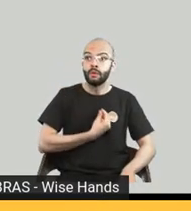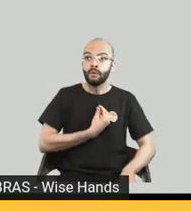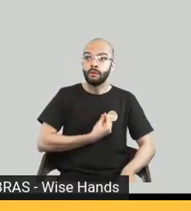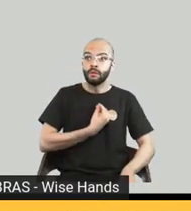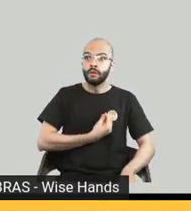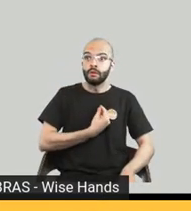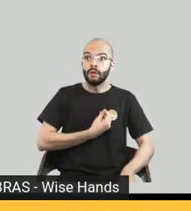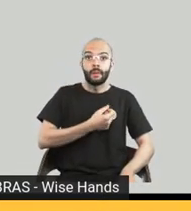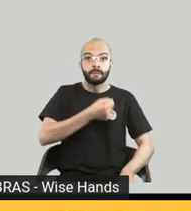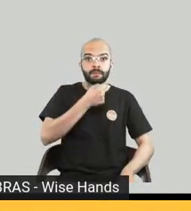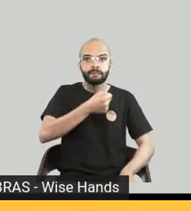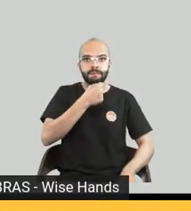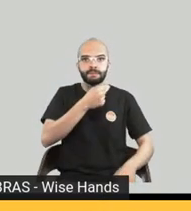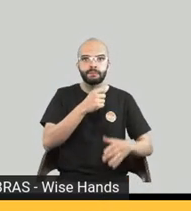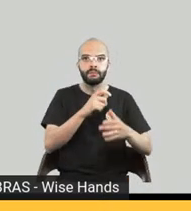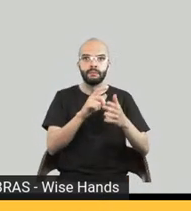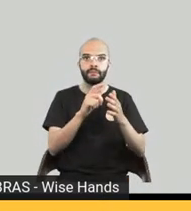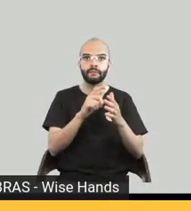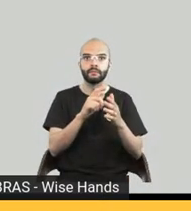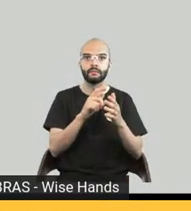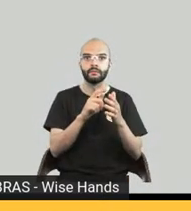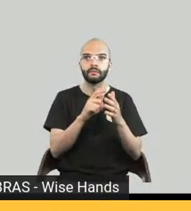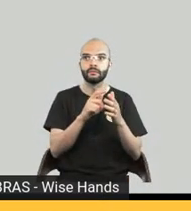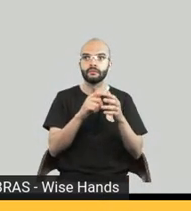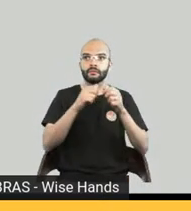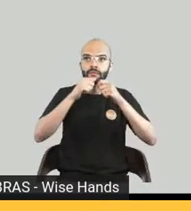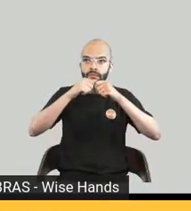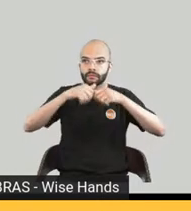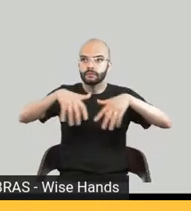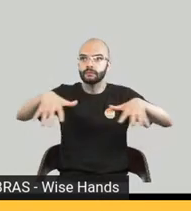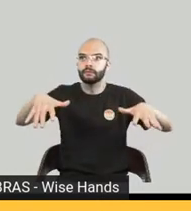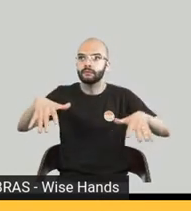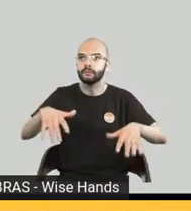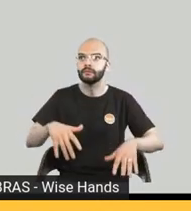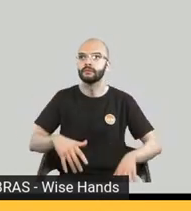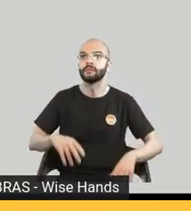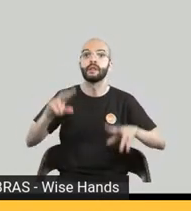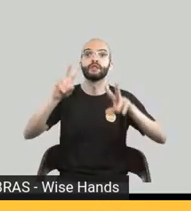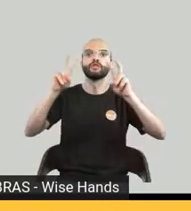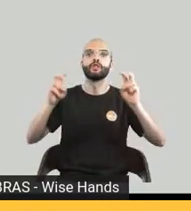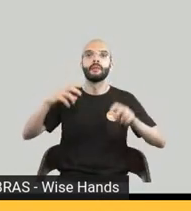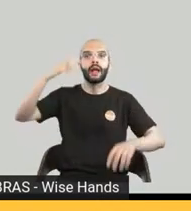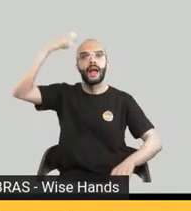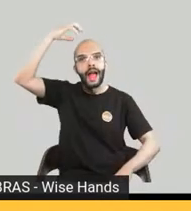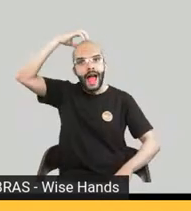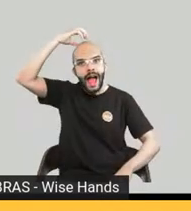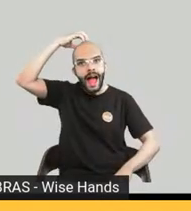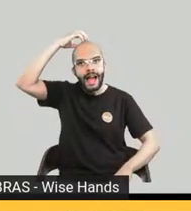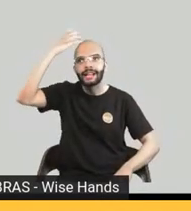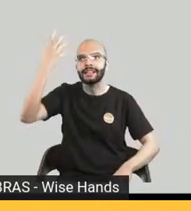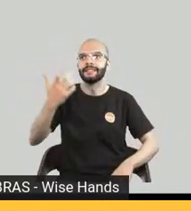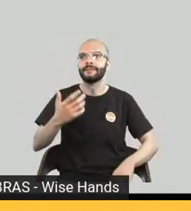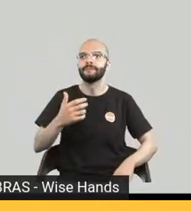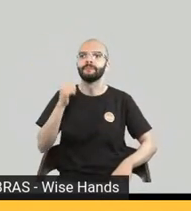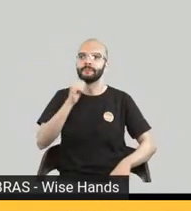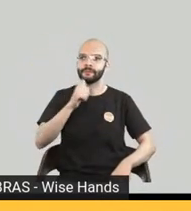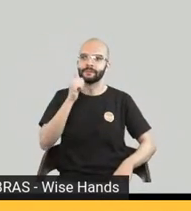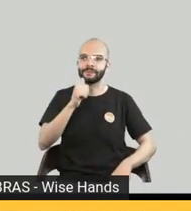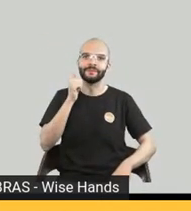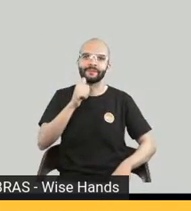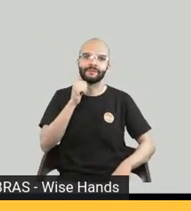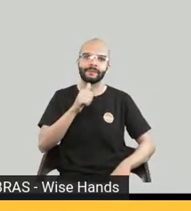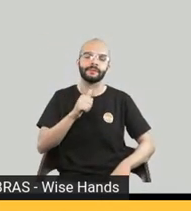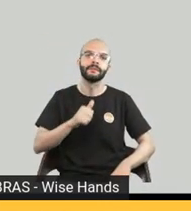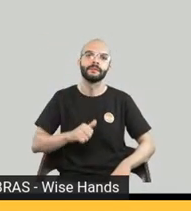sobre um original que a gente acabou de publicar chamado Rainhas da Noite do Chico Feliz que a gente vai lançar essa semana também tem uma matéria linda na Folha de hoje